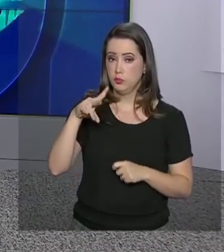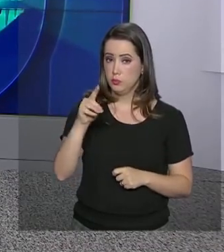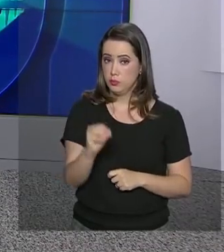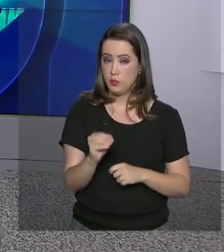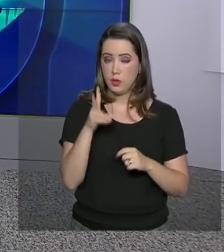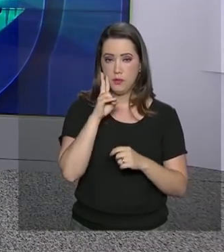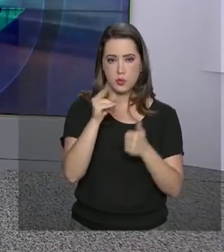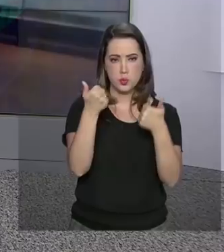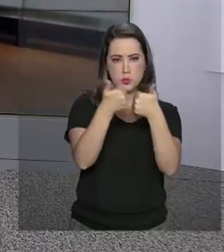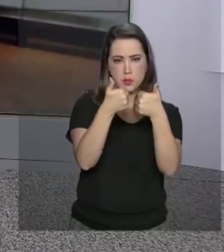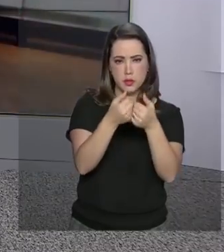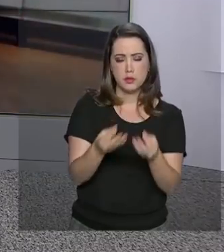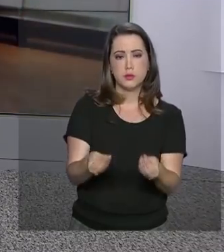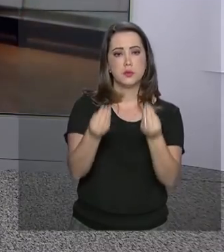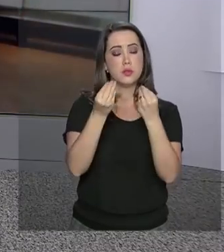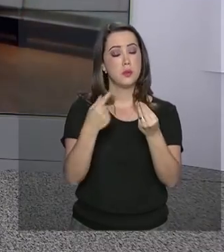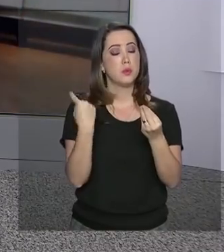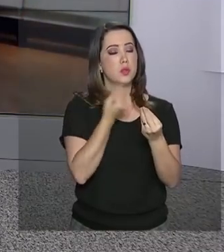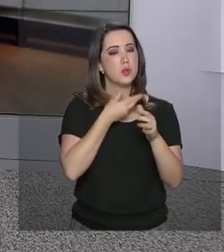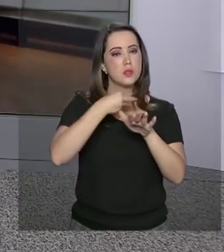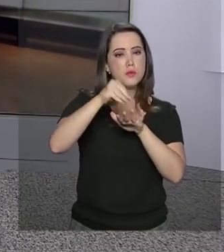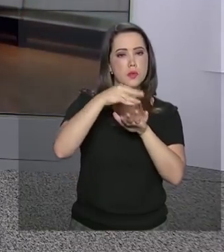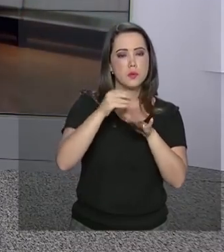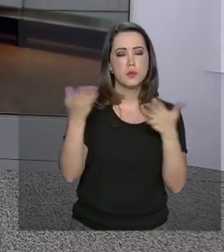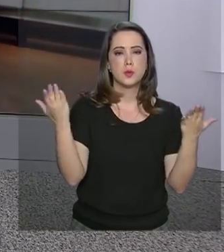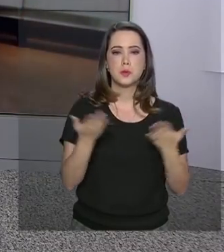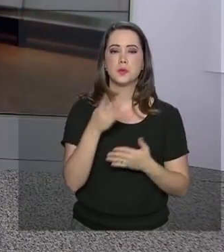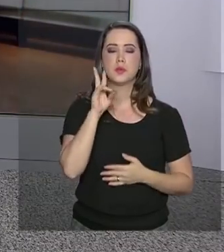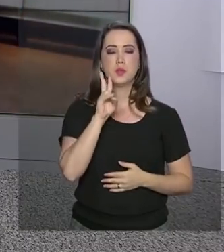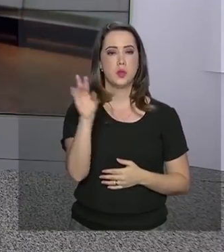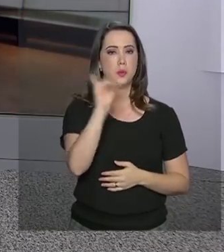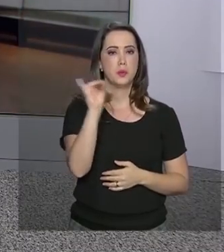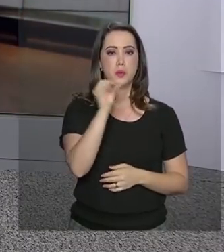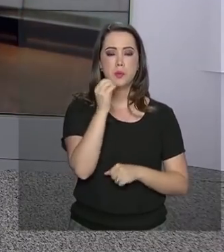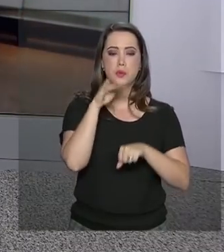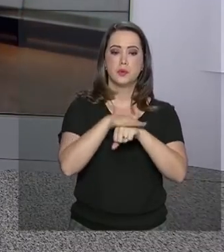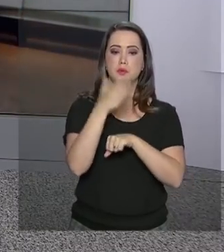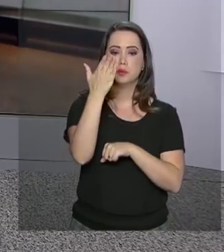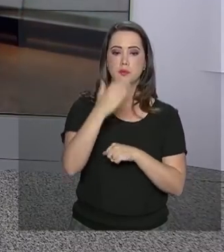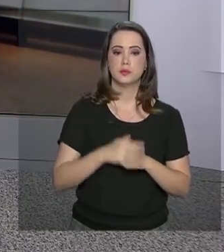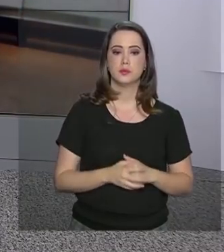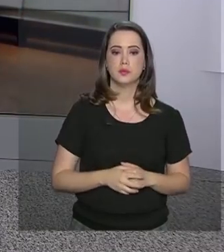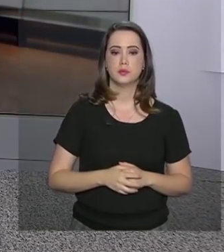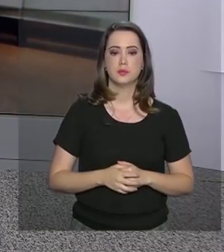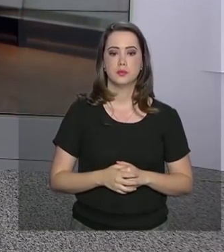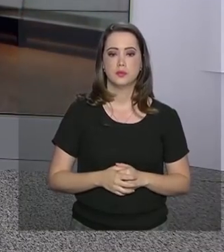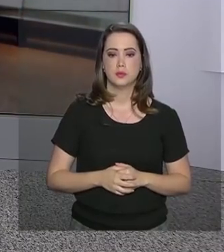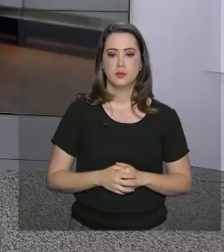e traz ao vivo para a gente as informações de lá. Olá, Ricardo. Boa noite para você aí em São Paulo.